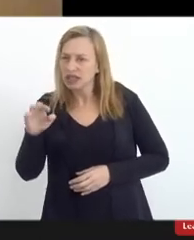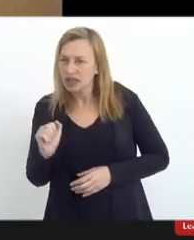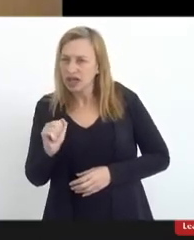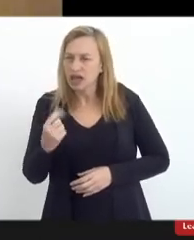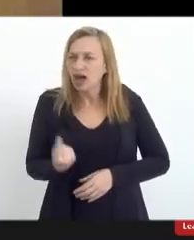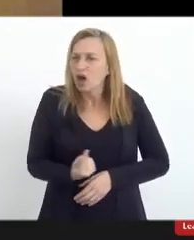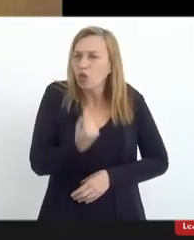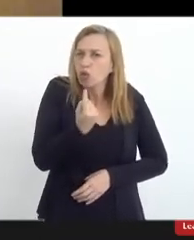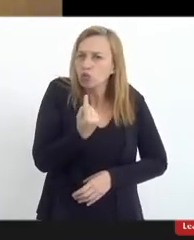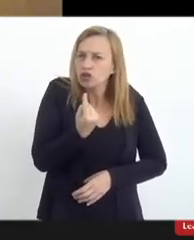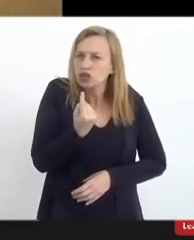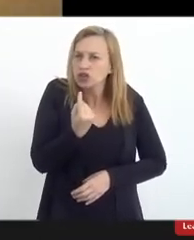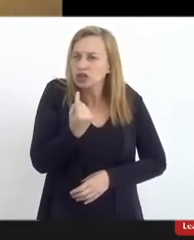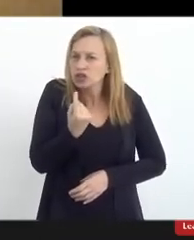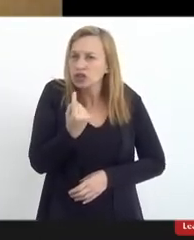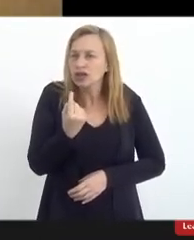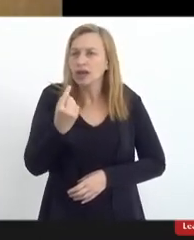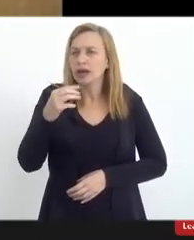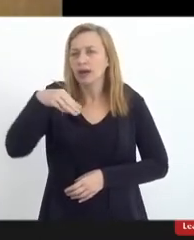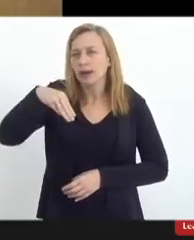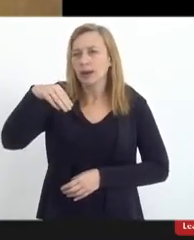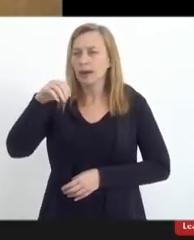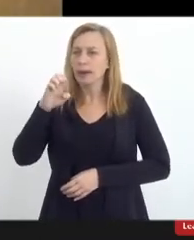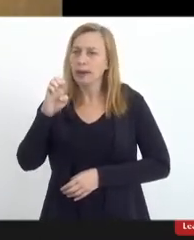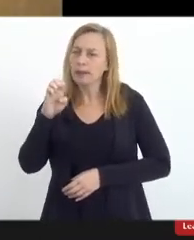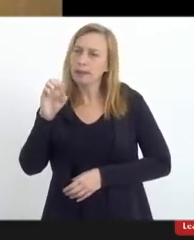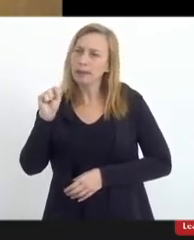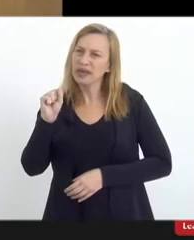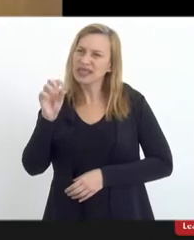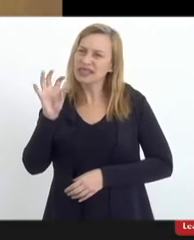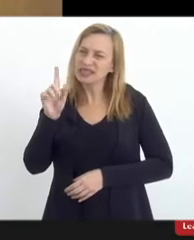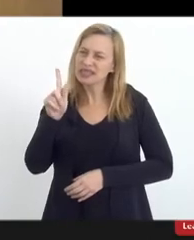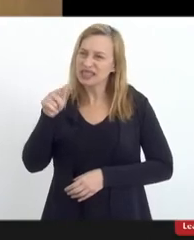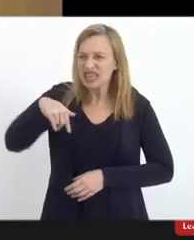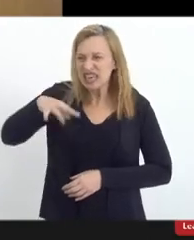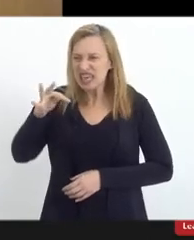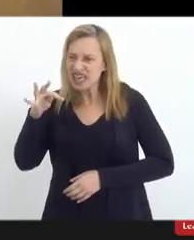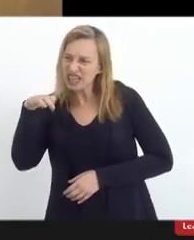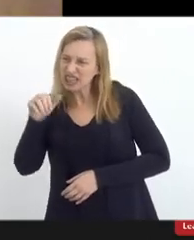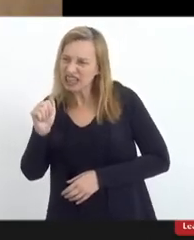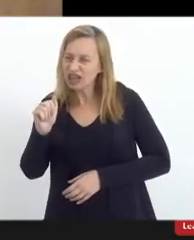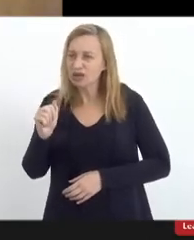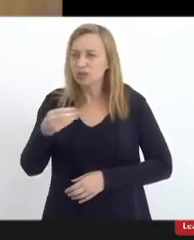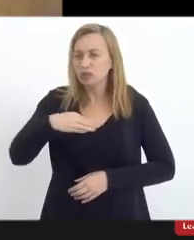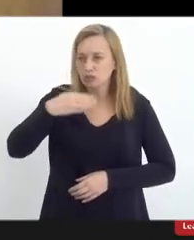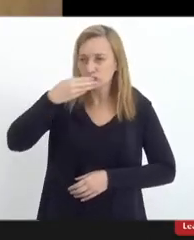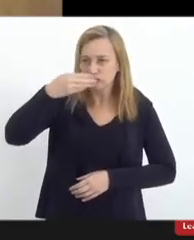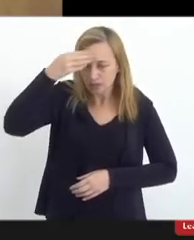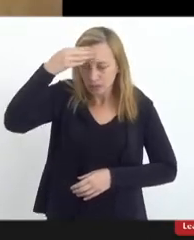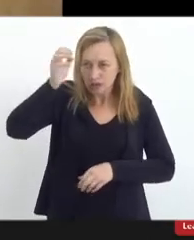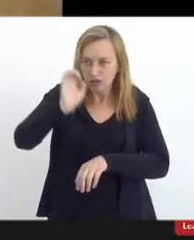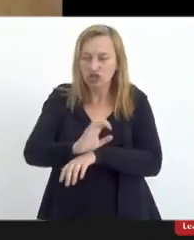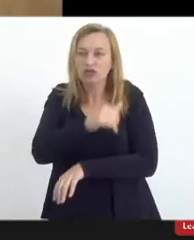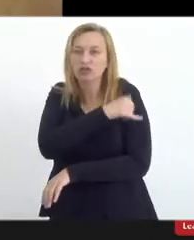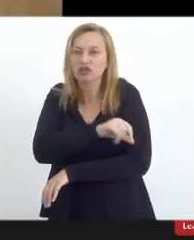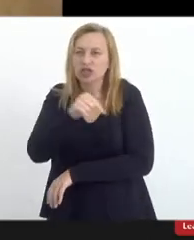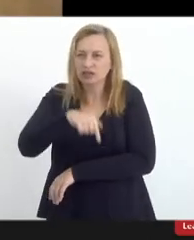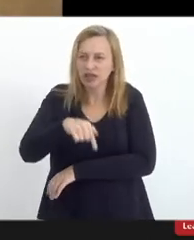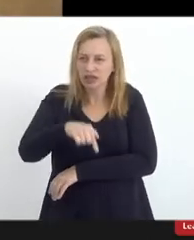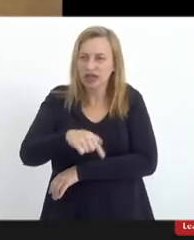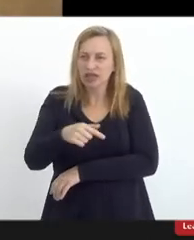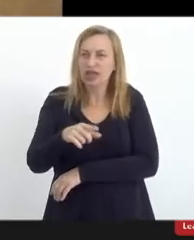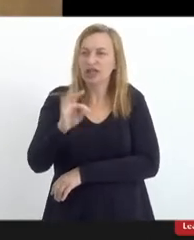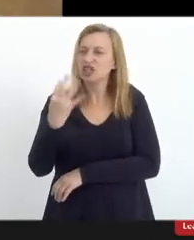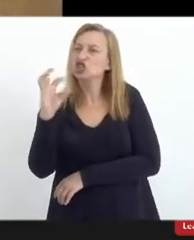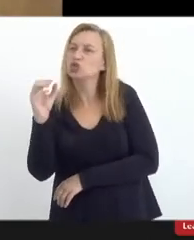mesquita muçulmana presente no estado do Rio de Janeiro, que fica aqui no meu pedaço, na